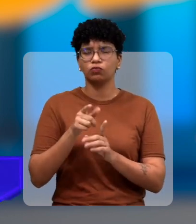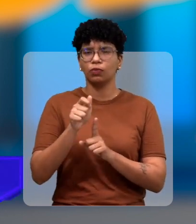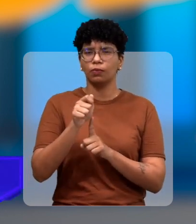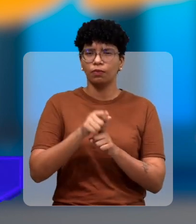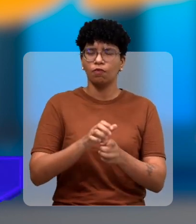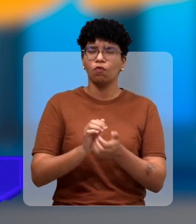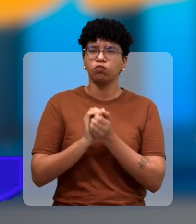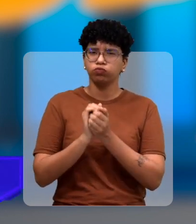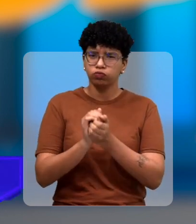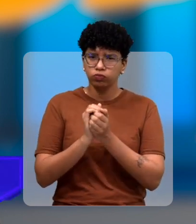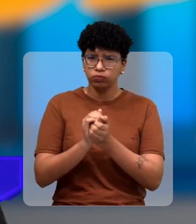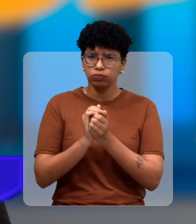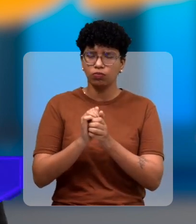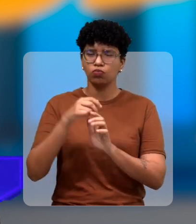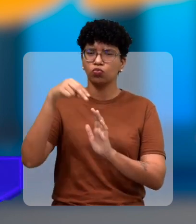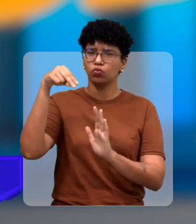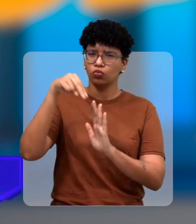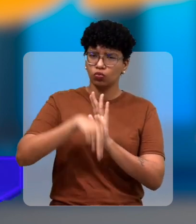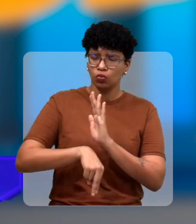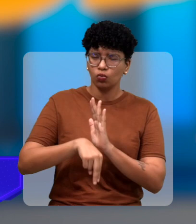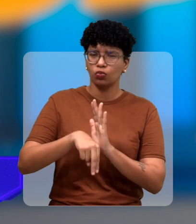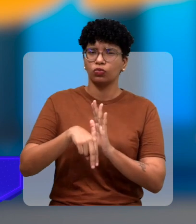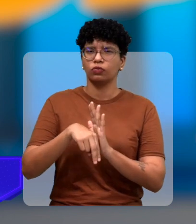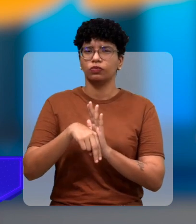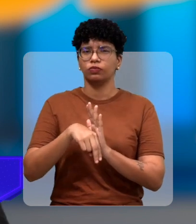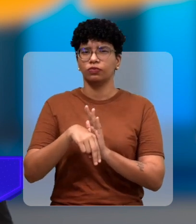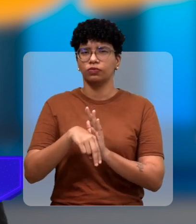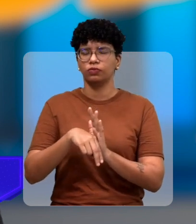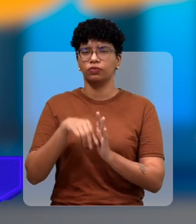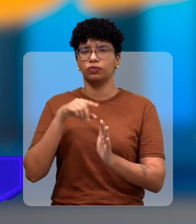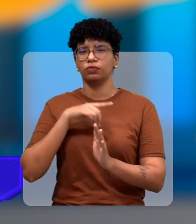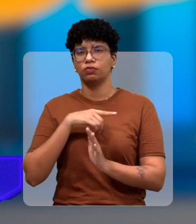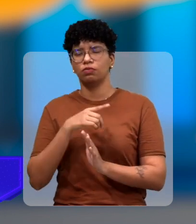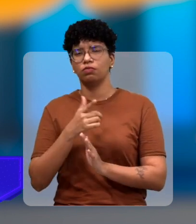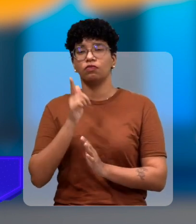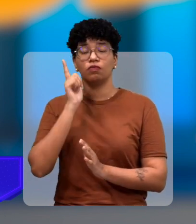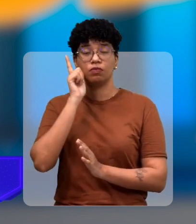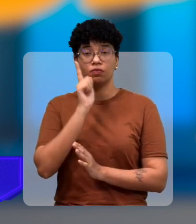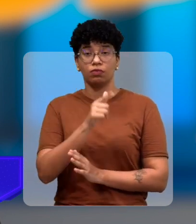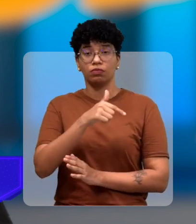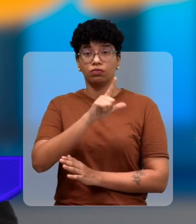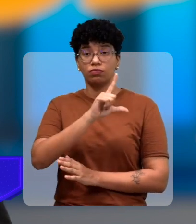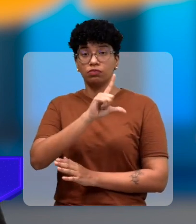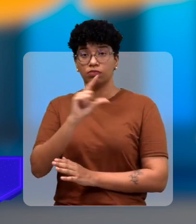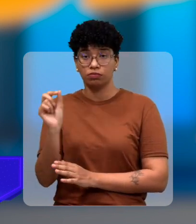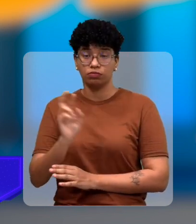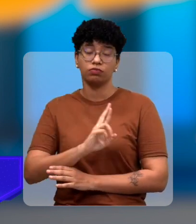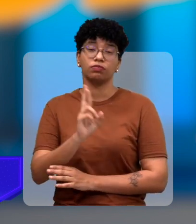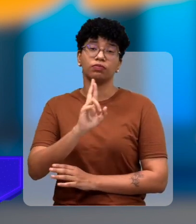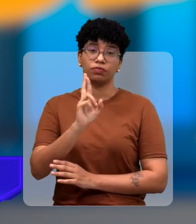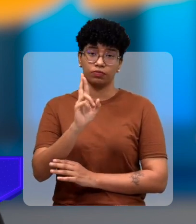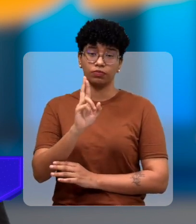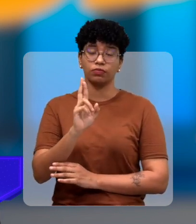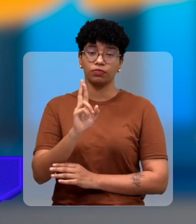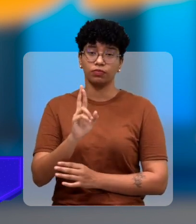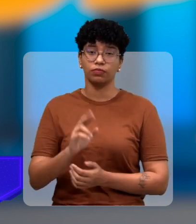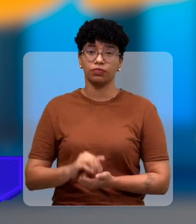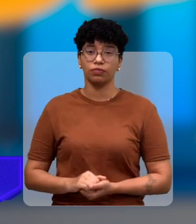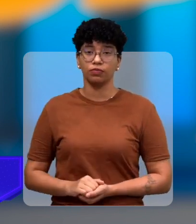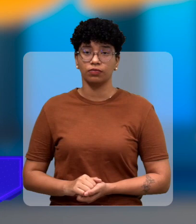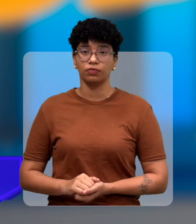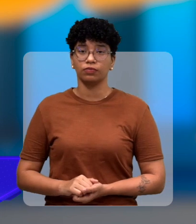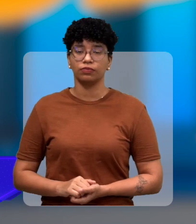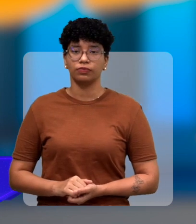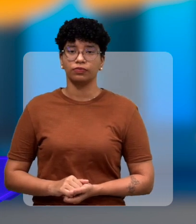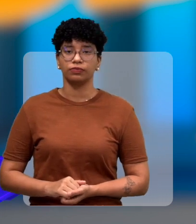faz um sorteio de nota né onde a pessoa concorre a cem reais isso é bom para as pessoas que doam